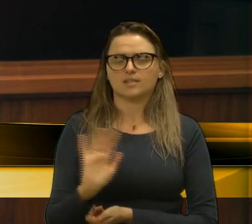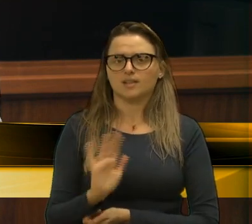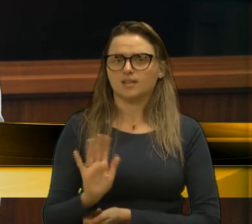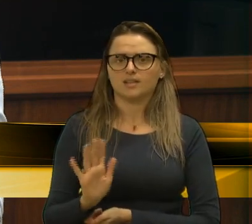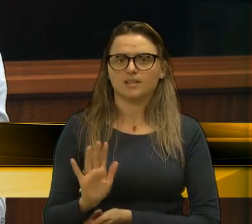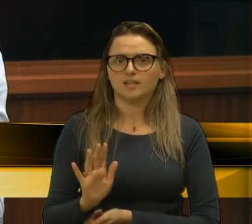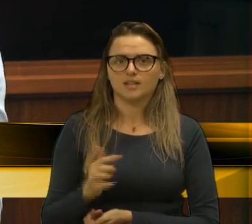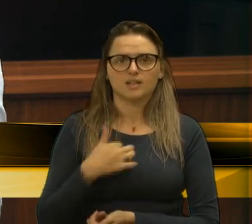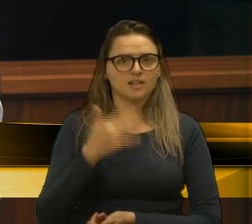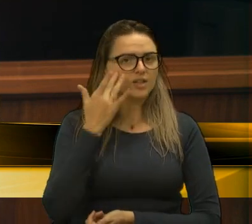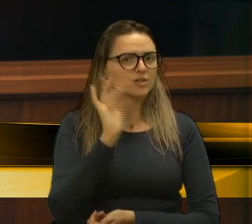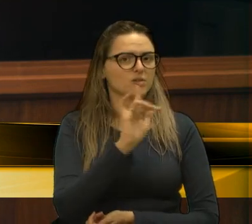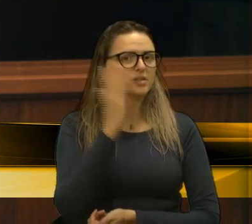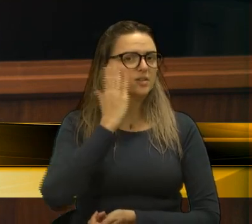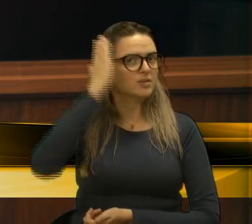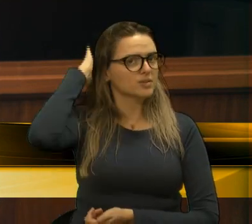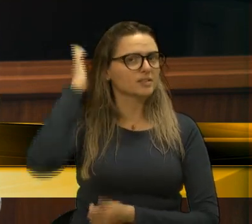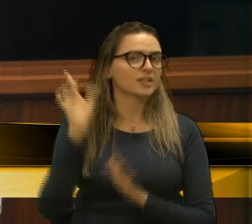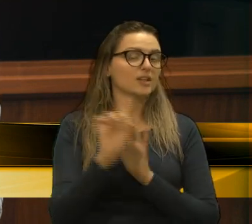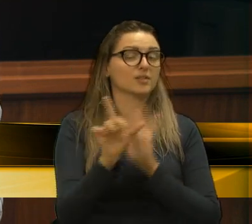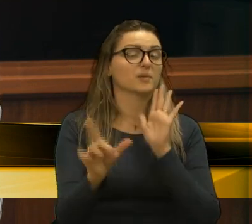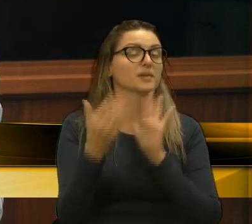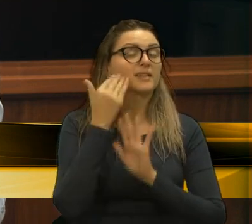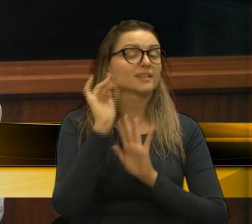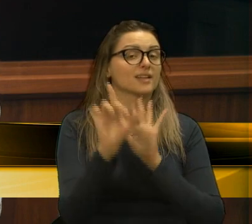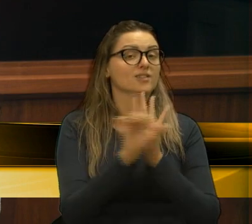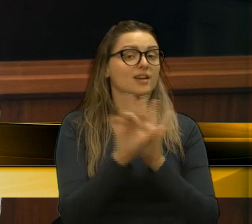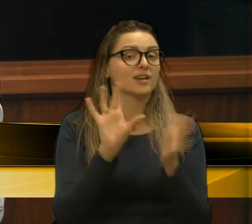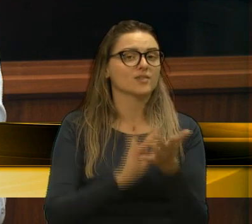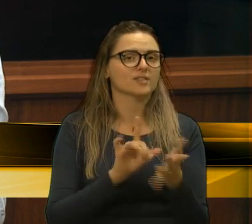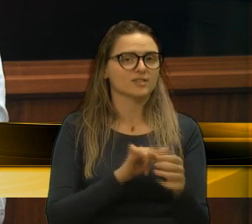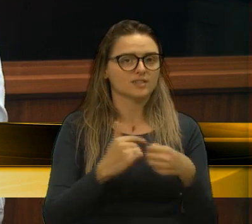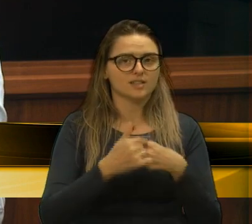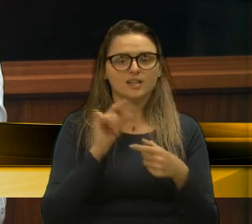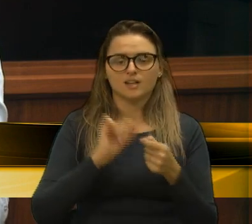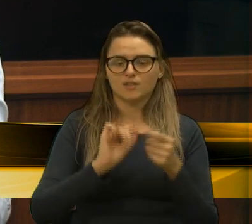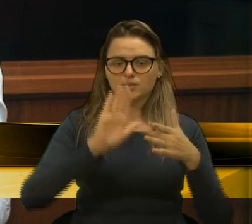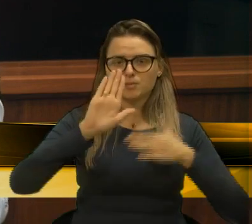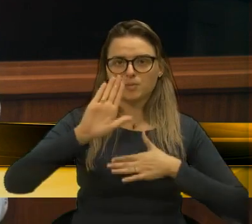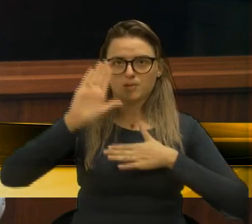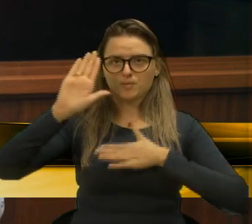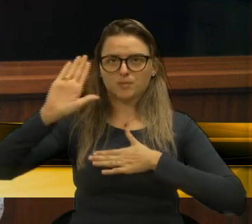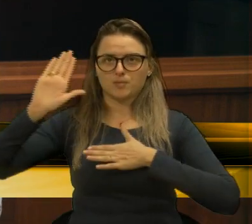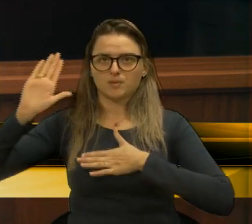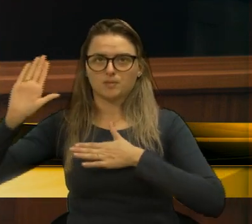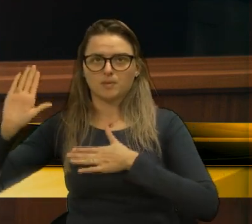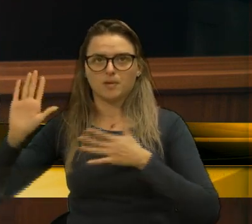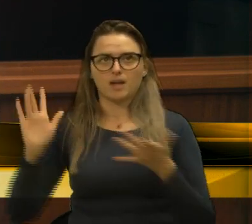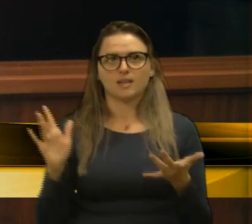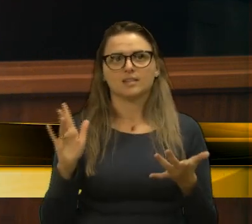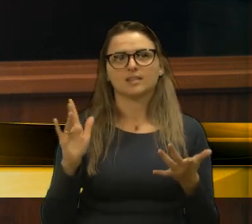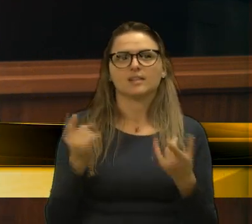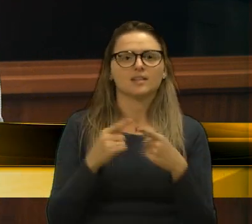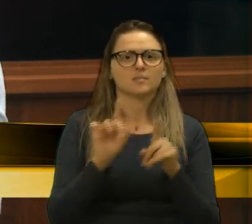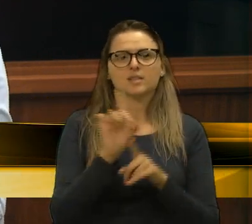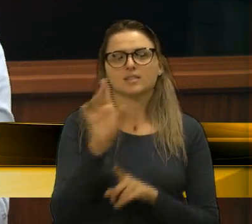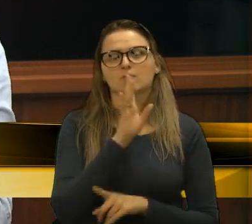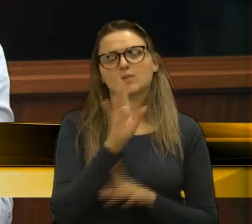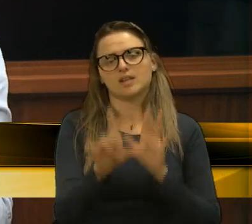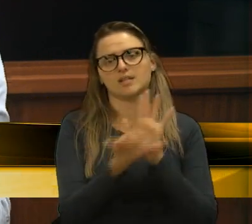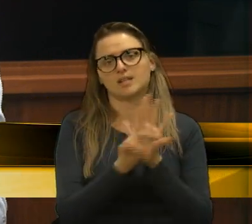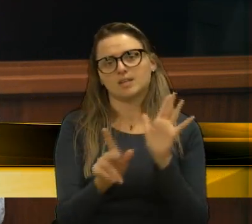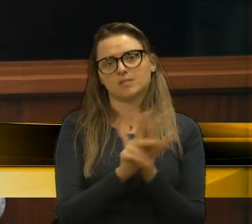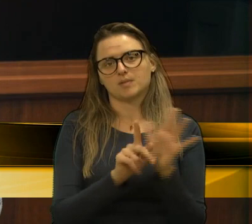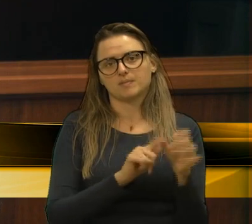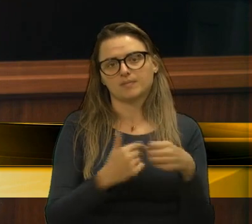não entende nada de lei orgânica. Lamentavelmente, fez vários juramentos que ia respeitar a lei orgânica, mas não conhece. Não é assim,